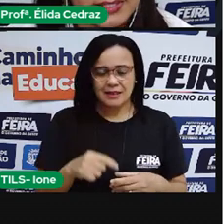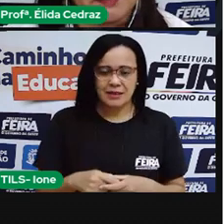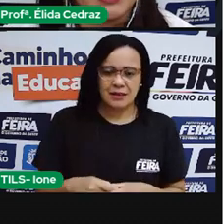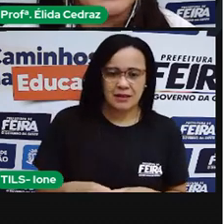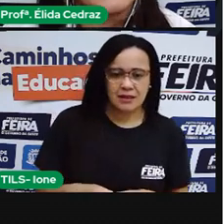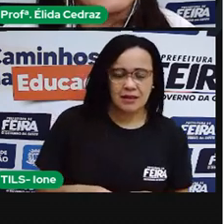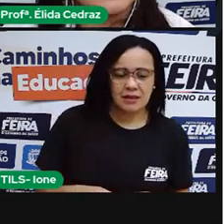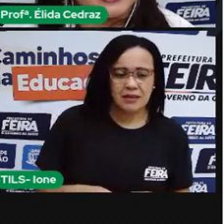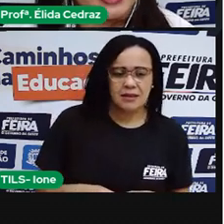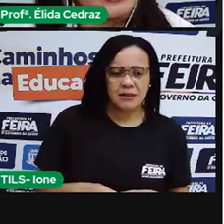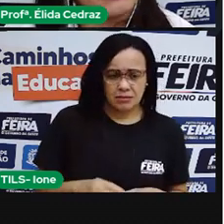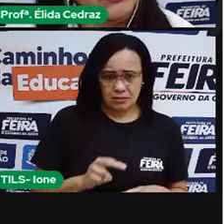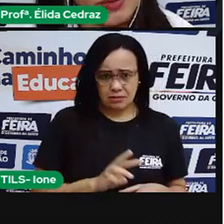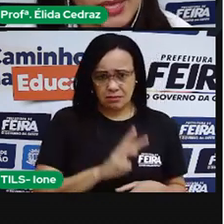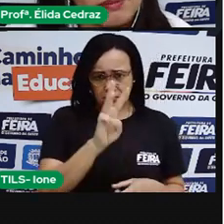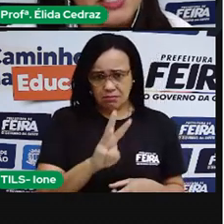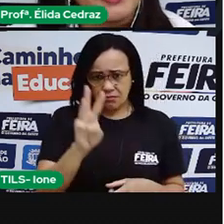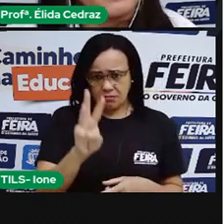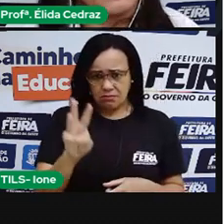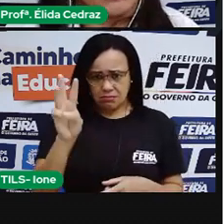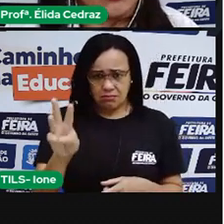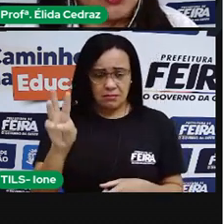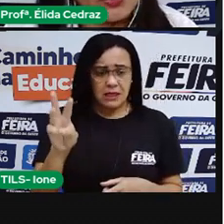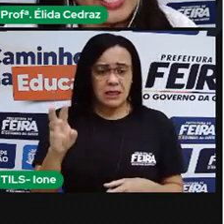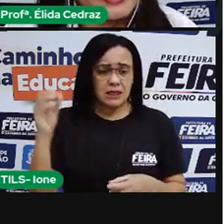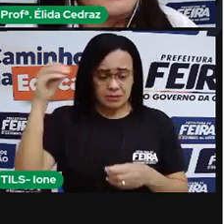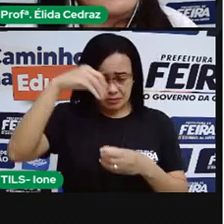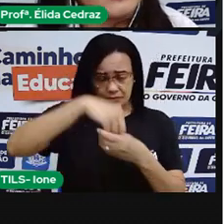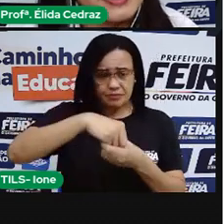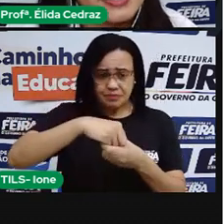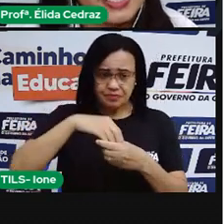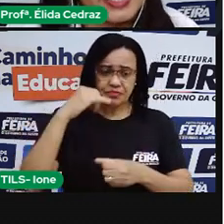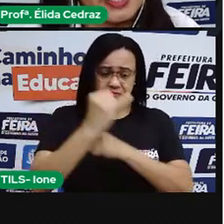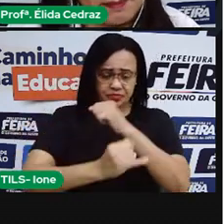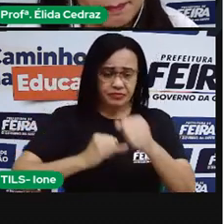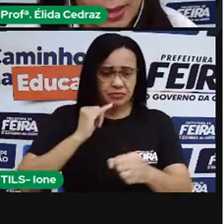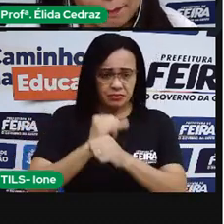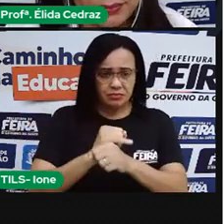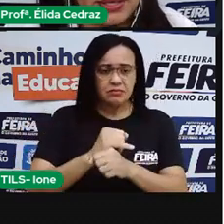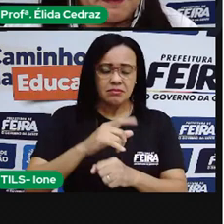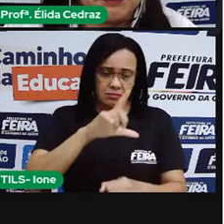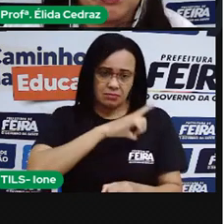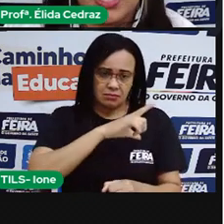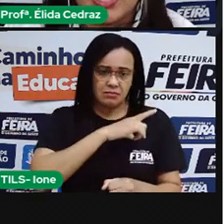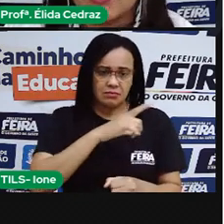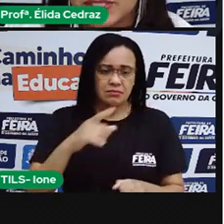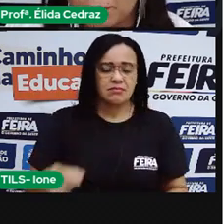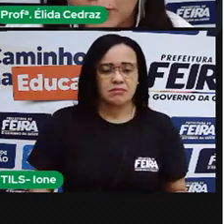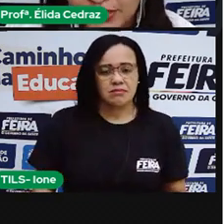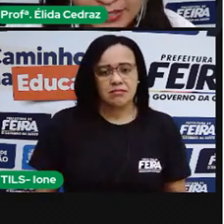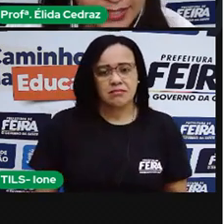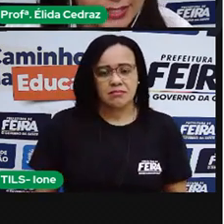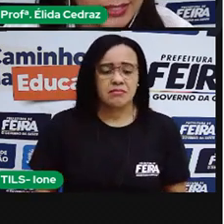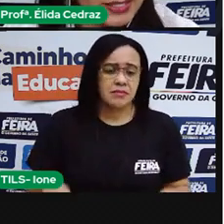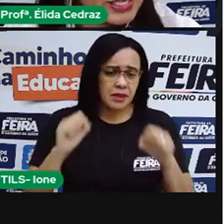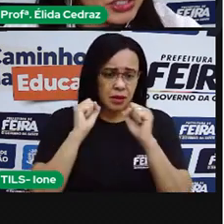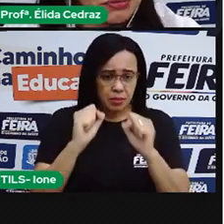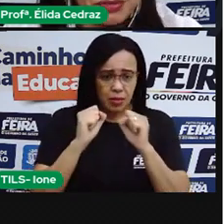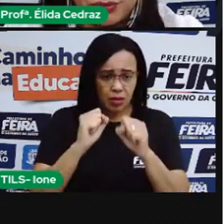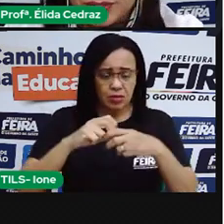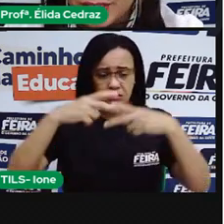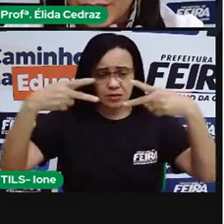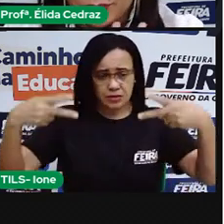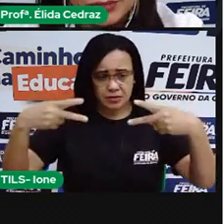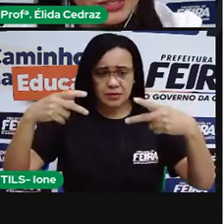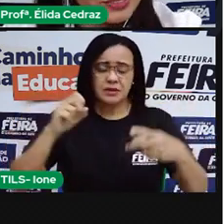pesquisa. Estelarium Web Online Star Map. Você pode acessar esse site